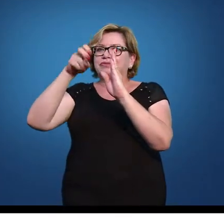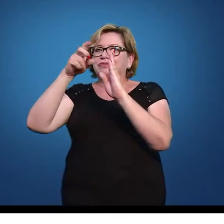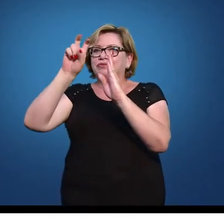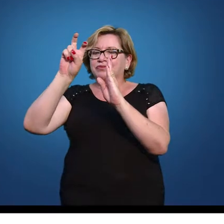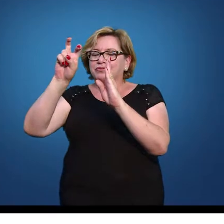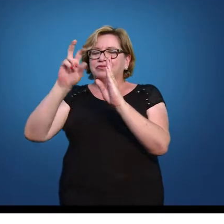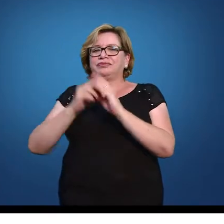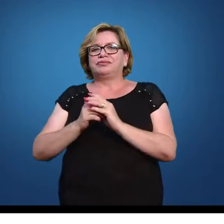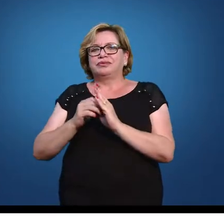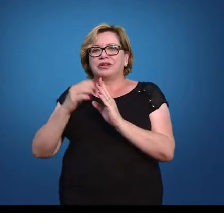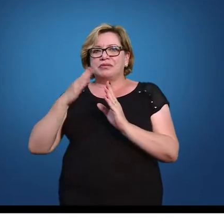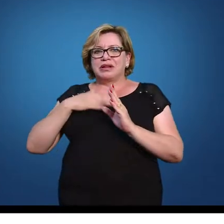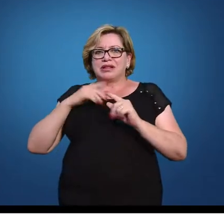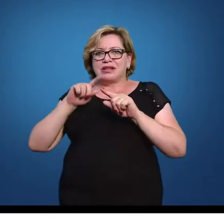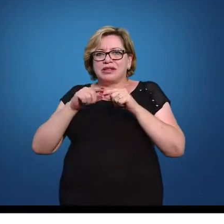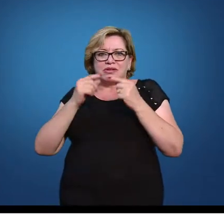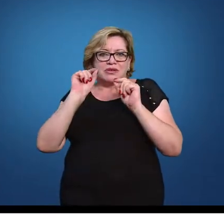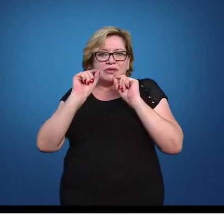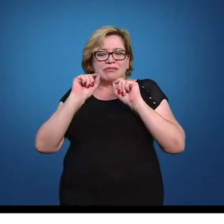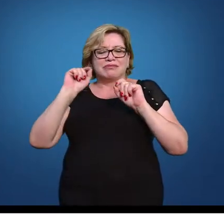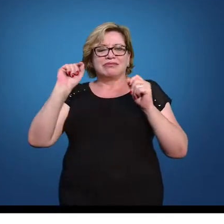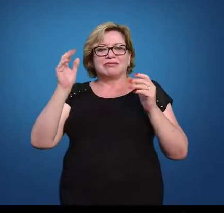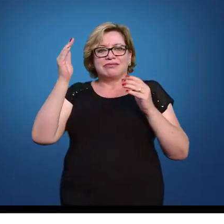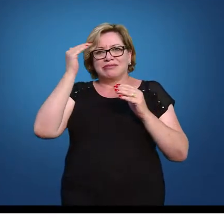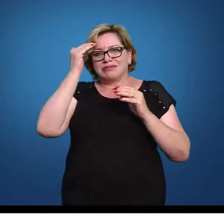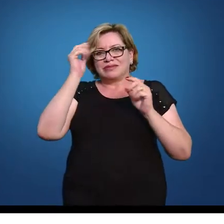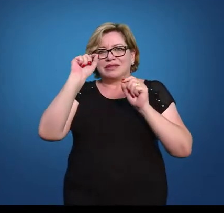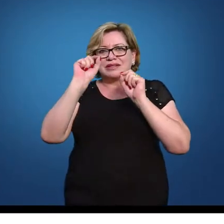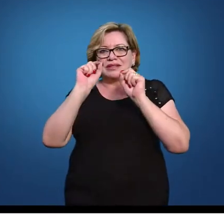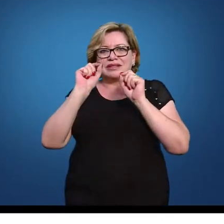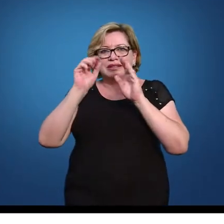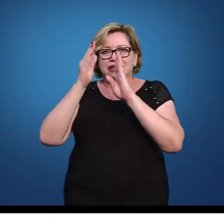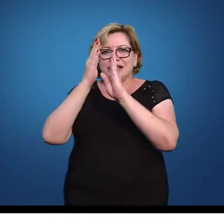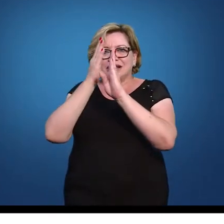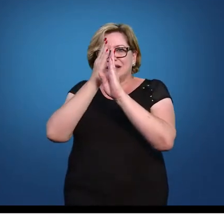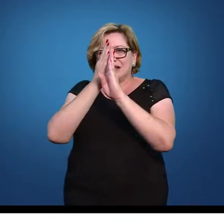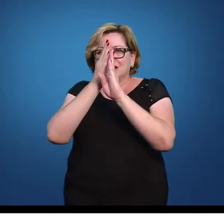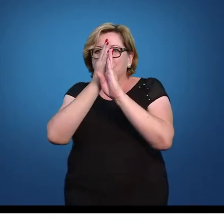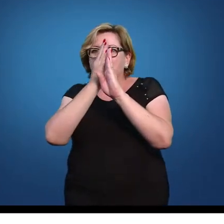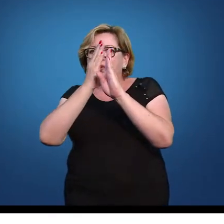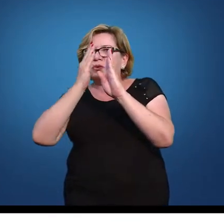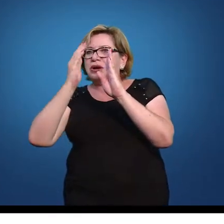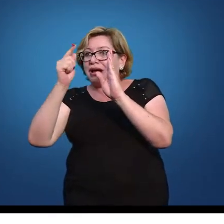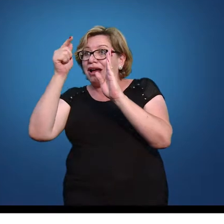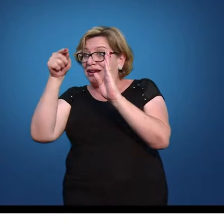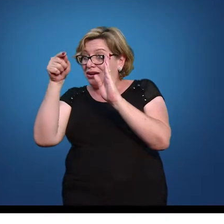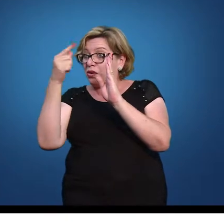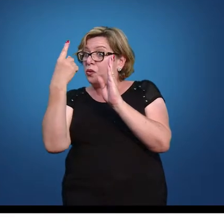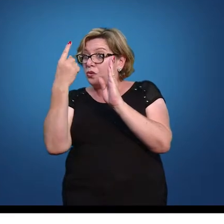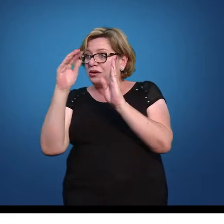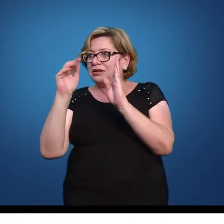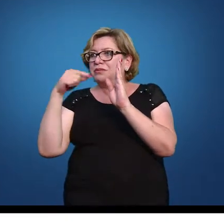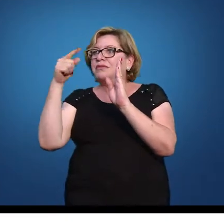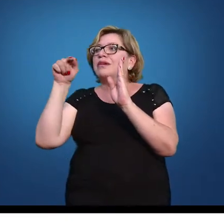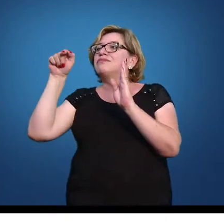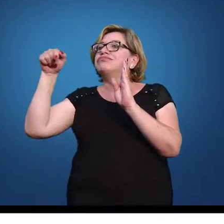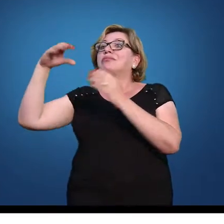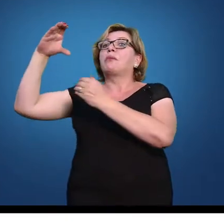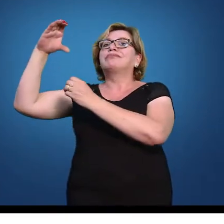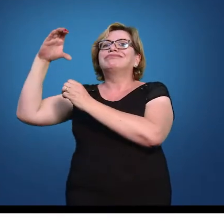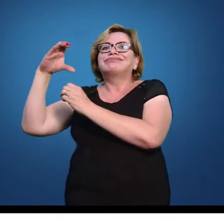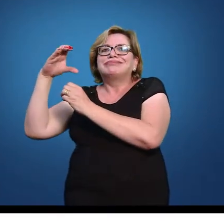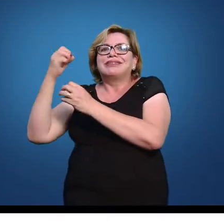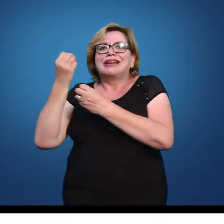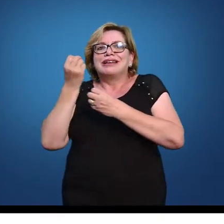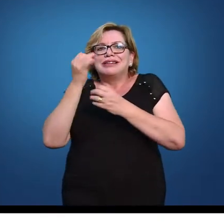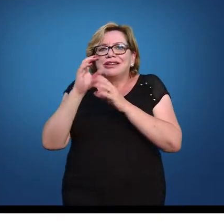,5. E o meu interesse em calcular é exatamente a parte, a direita do número 1. Ou seja, se eu souber